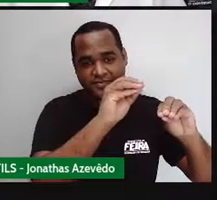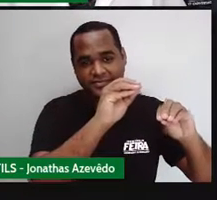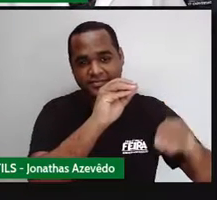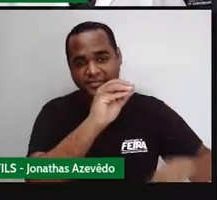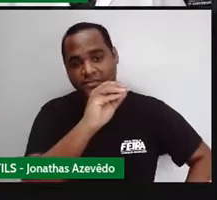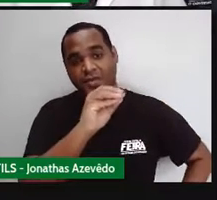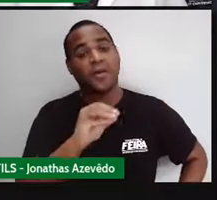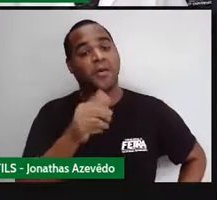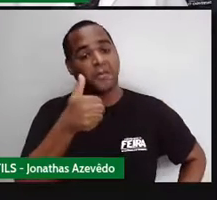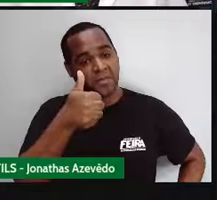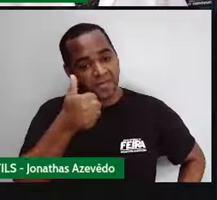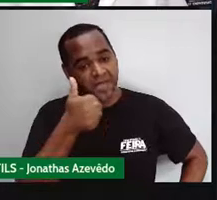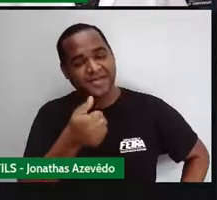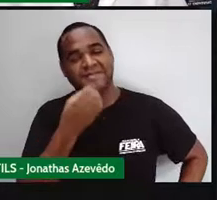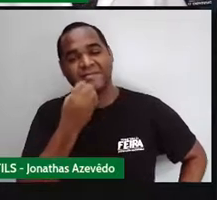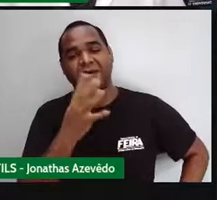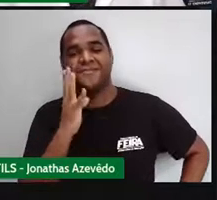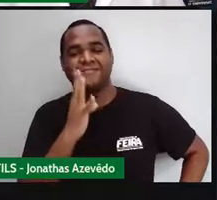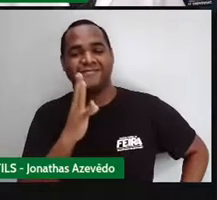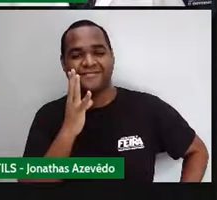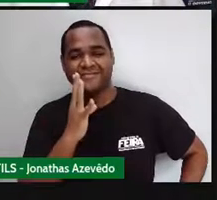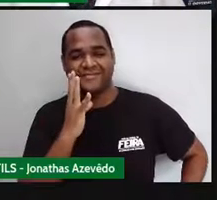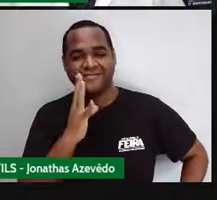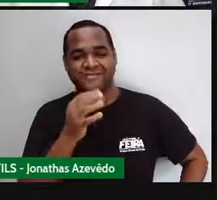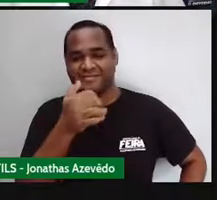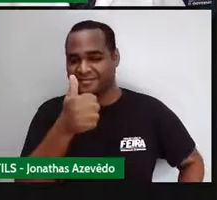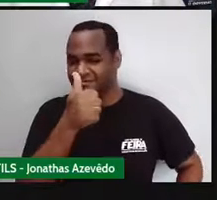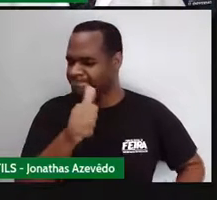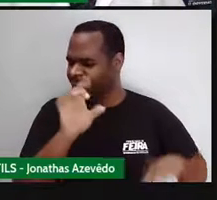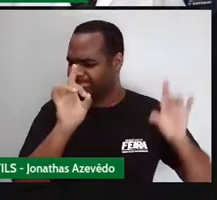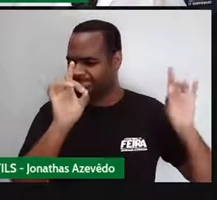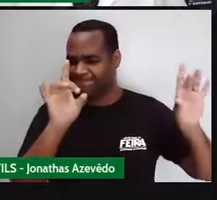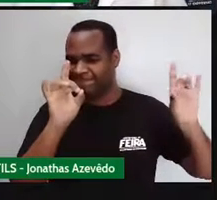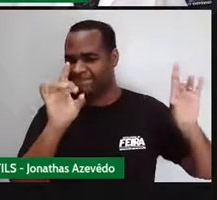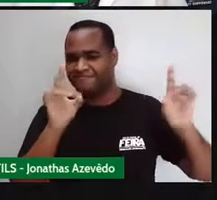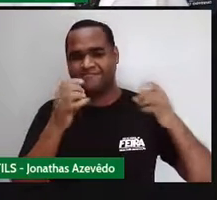Olha só que bacana isso, gente. Que massa.